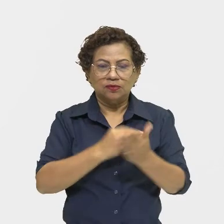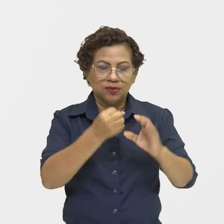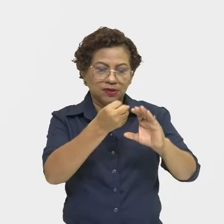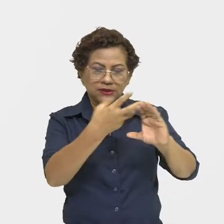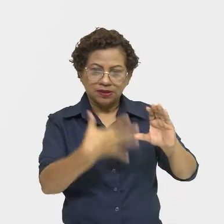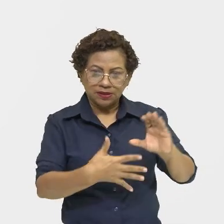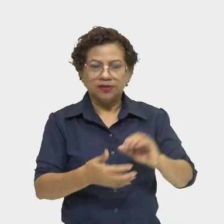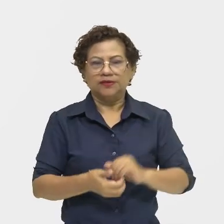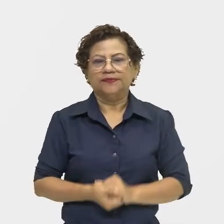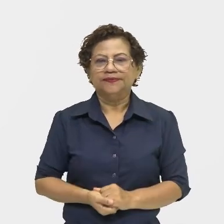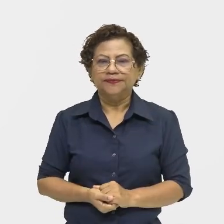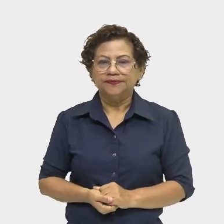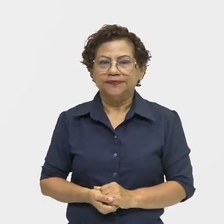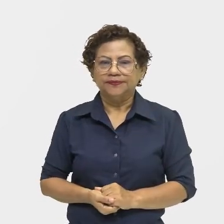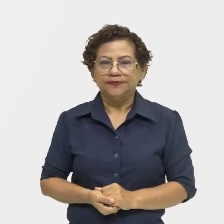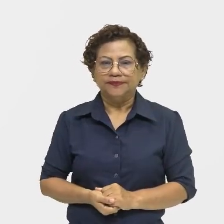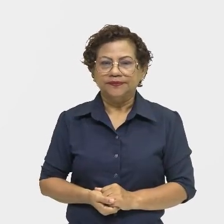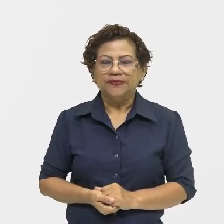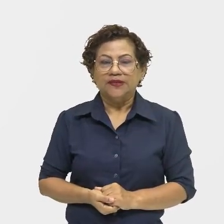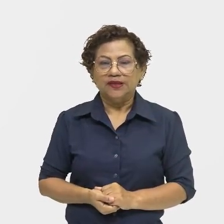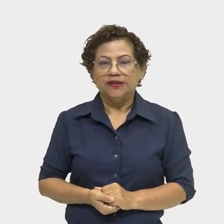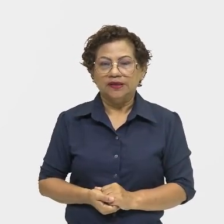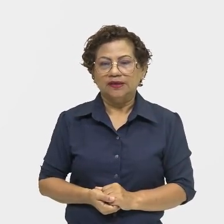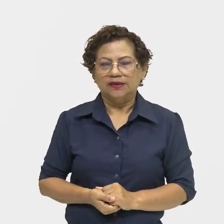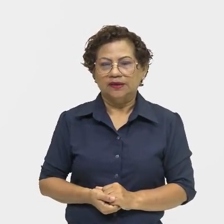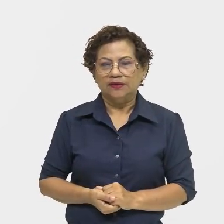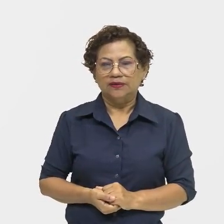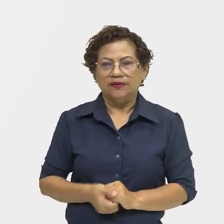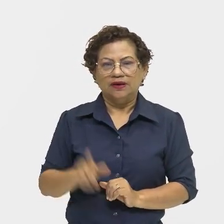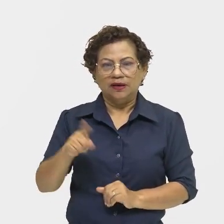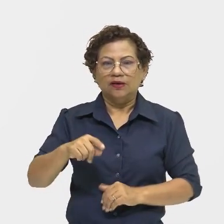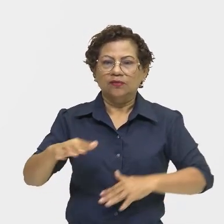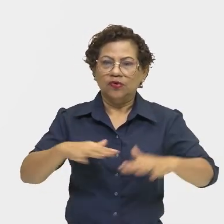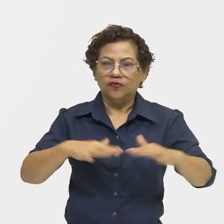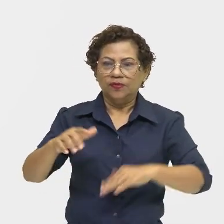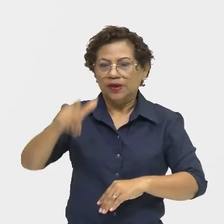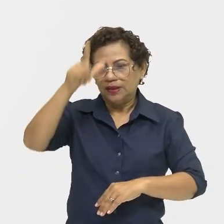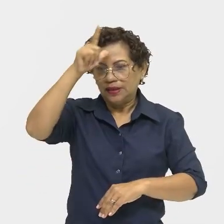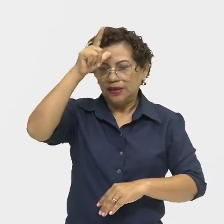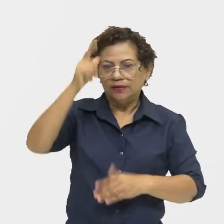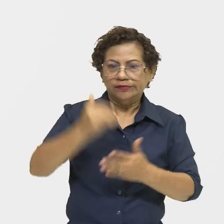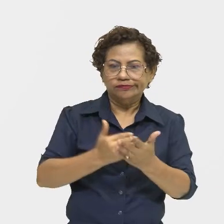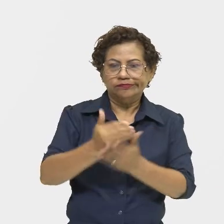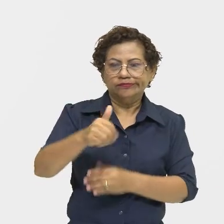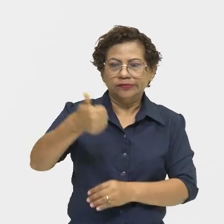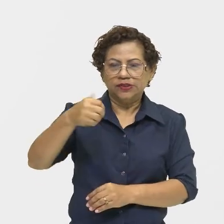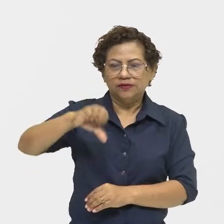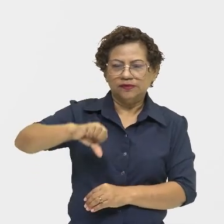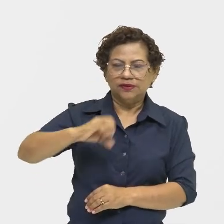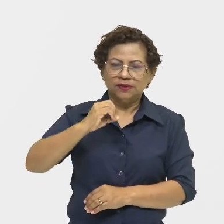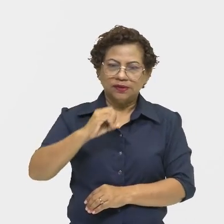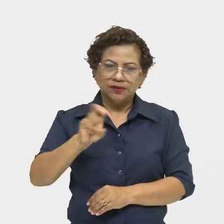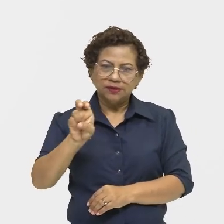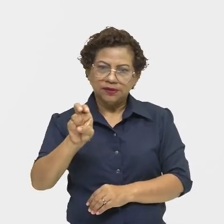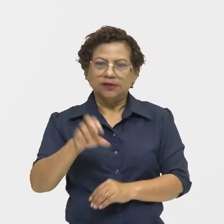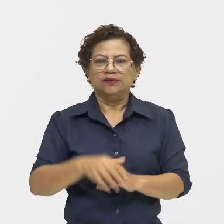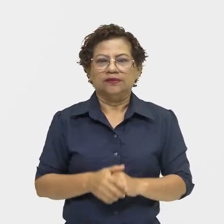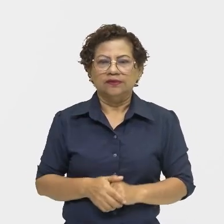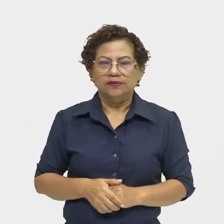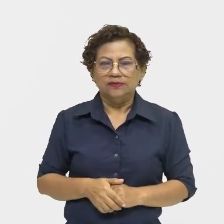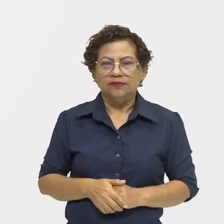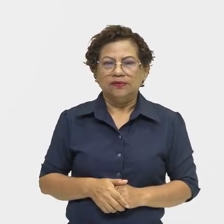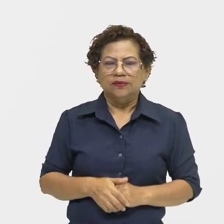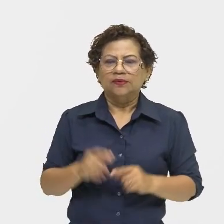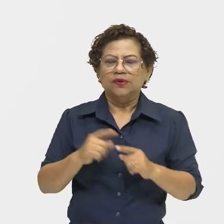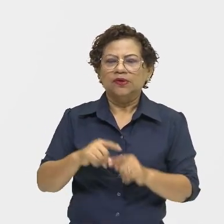O impressionismo, o movimento artístico originado na Alemanha por volta de 1905. O termo impressionista